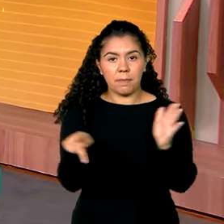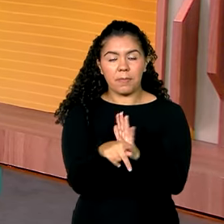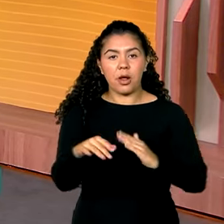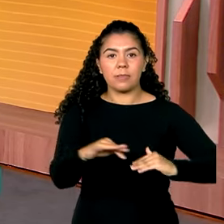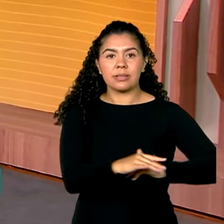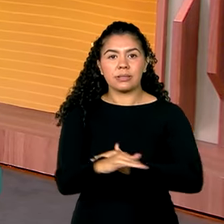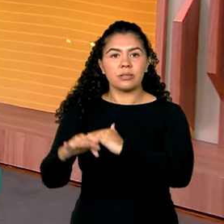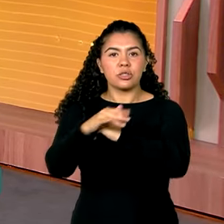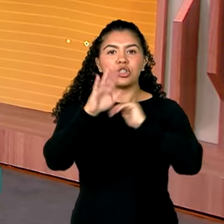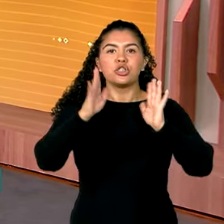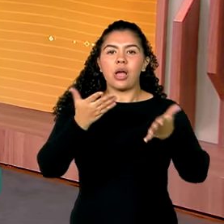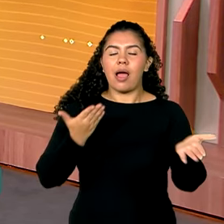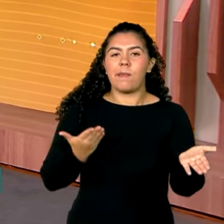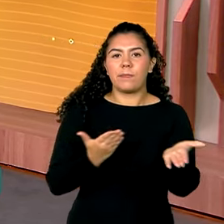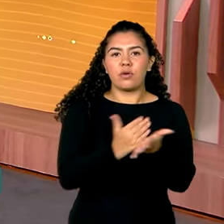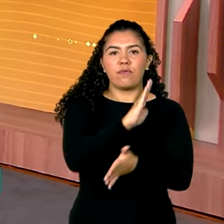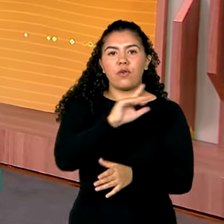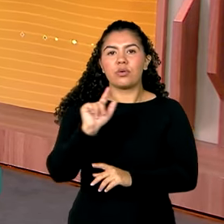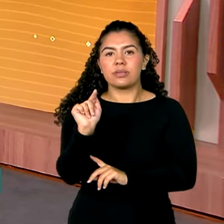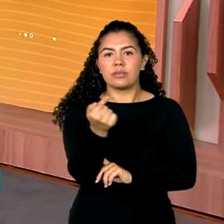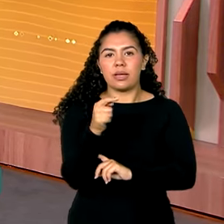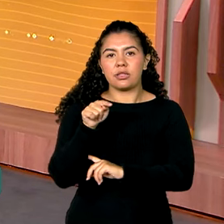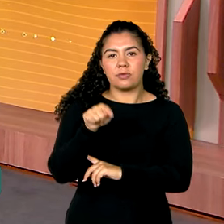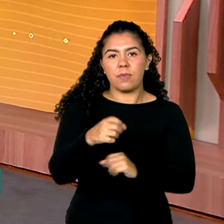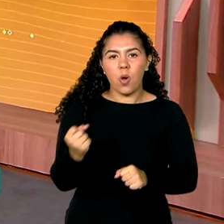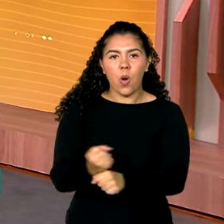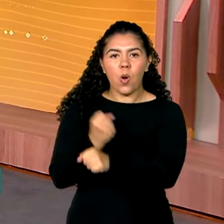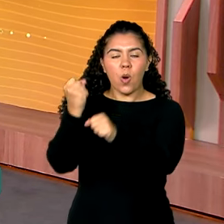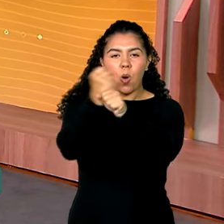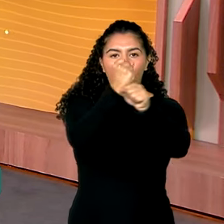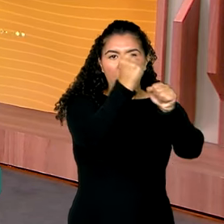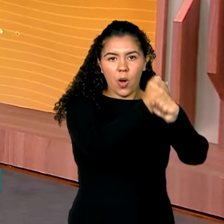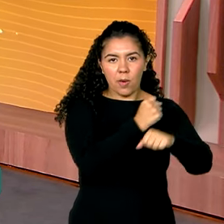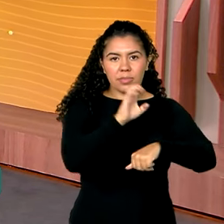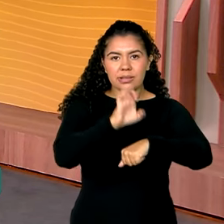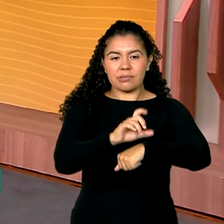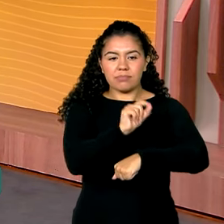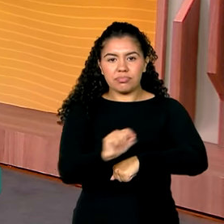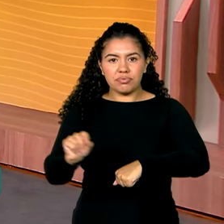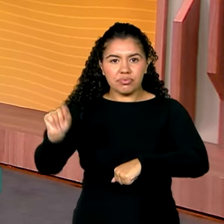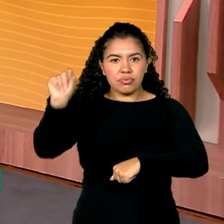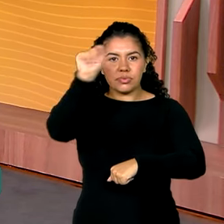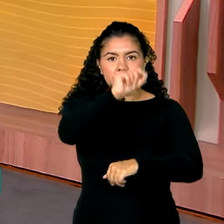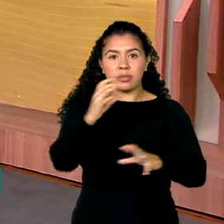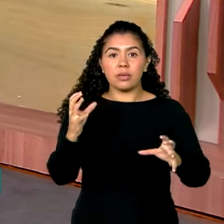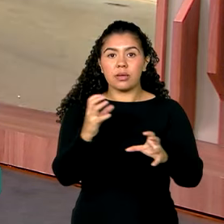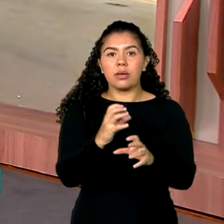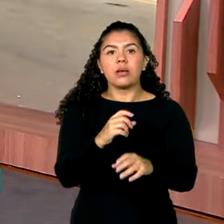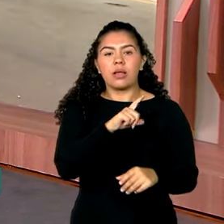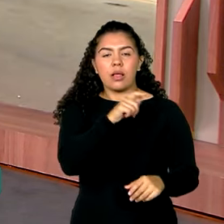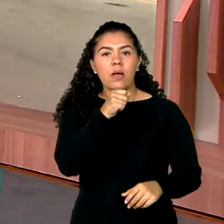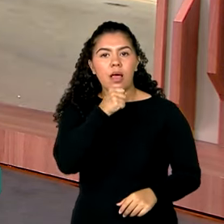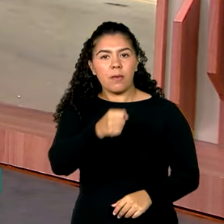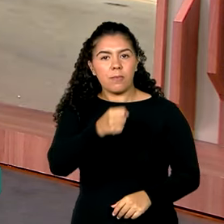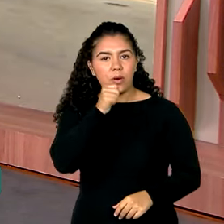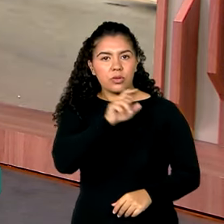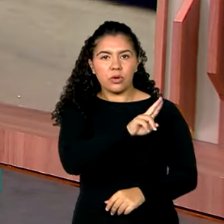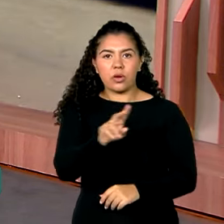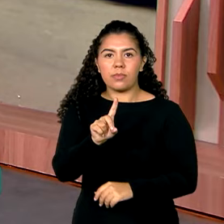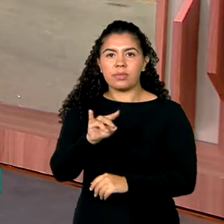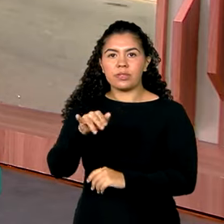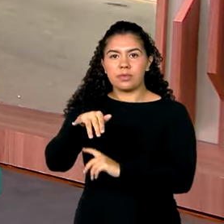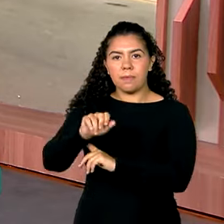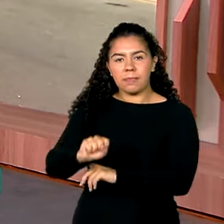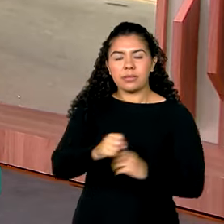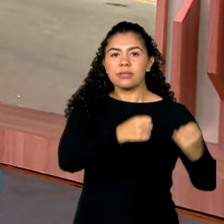novas habitações em áreas urbanas de 15 estados. No total, serão 49 empreendimentos. E o repórter Dimas Soldi